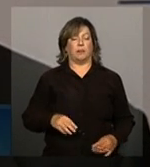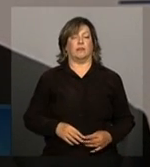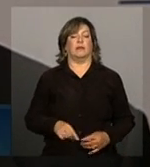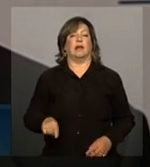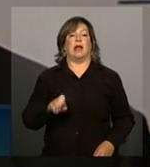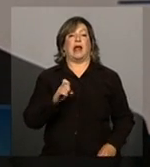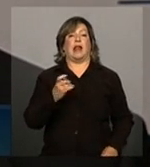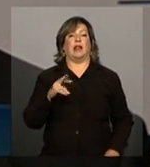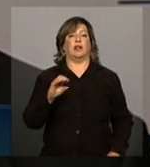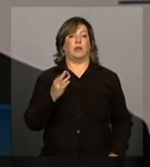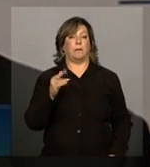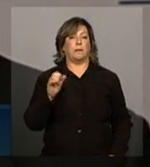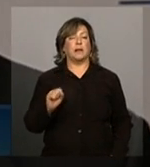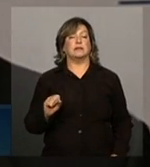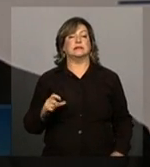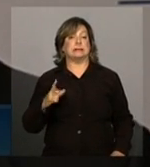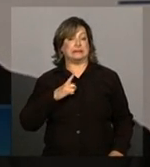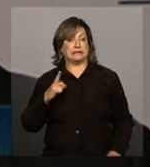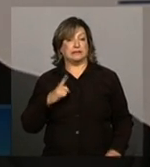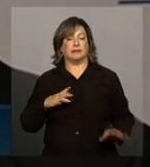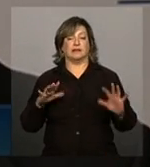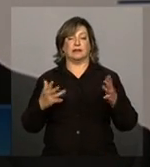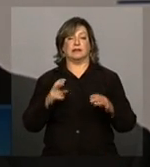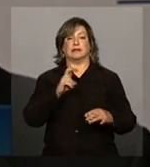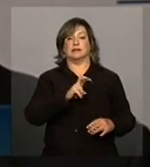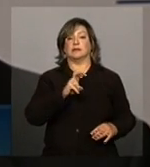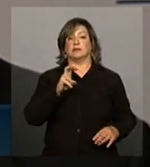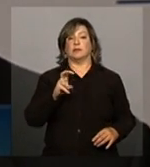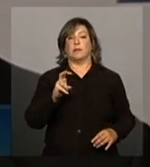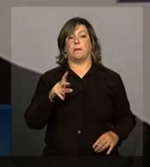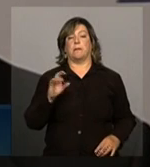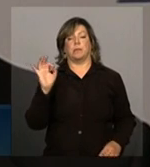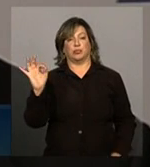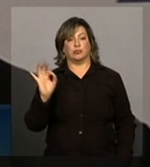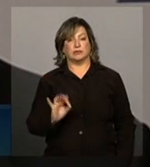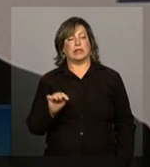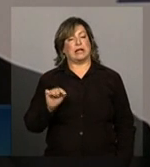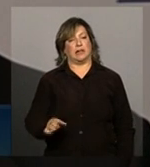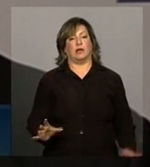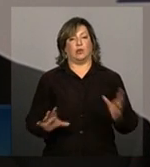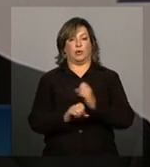Eletrobras detém mais ou menos uns 55% desse total.